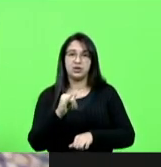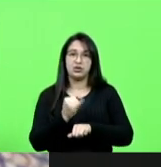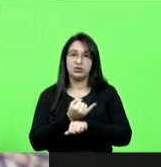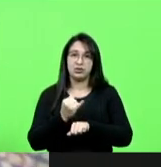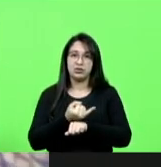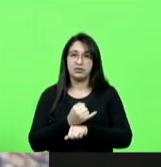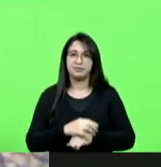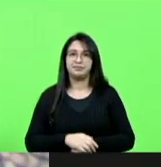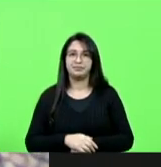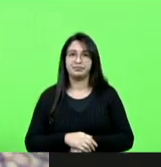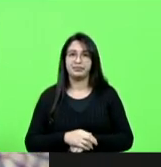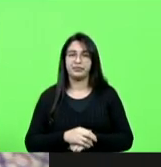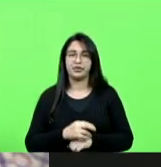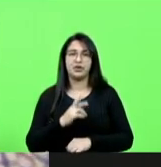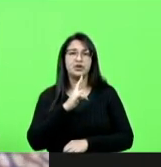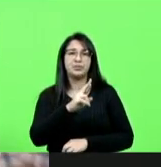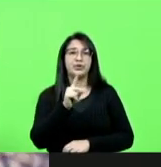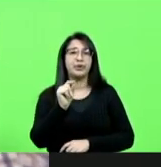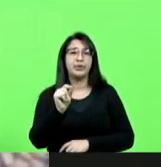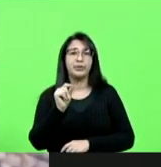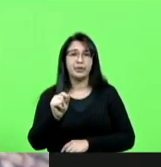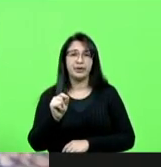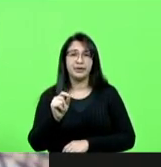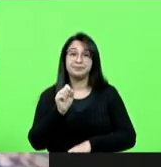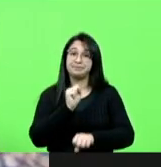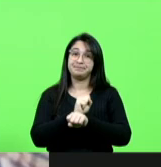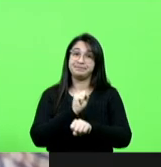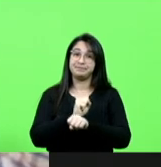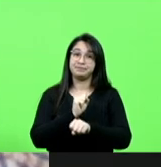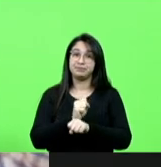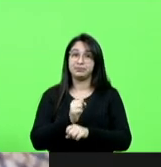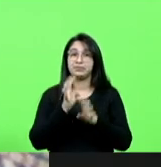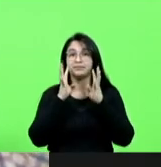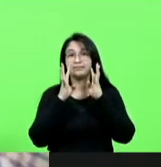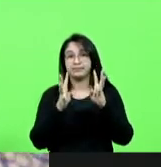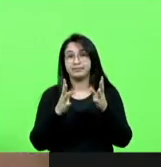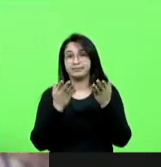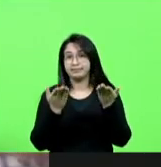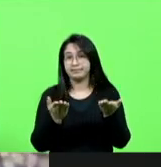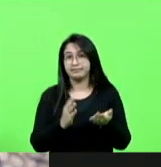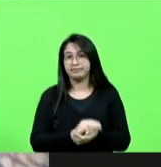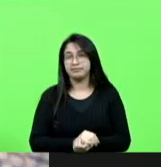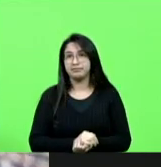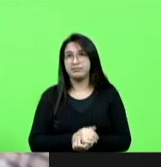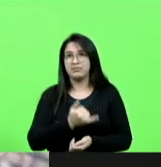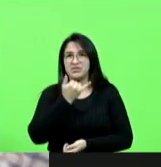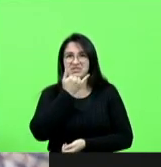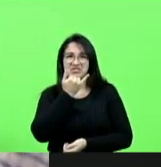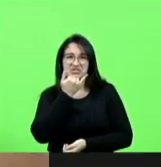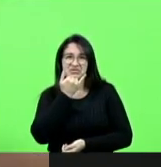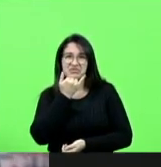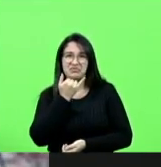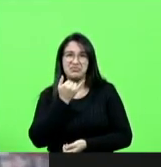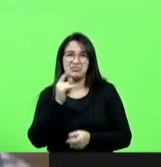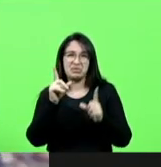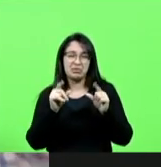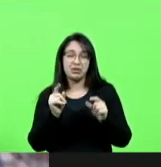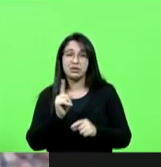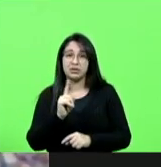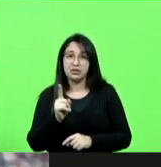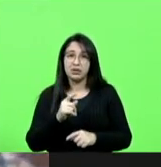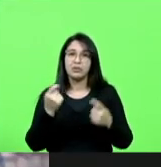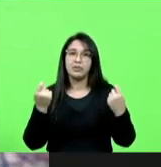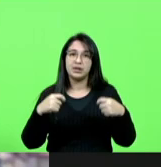tu vai responder governador estamos à disposição para ouvir não é desculpa esfarrapada não é ir lá e colocar o